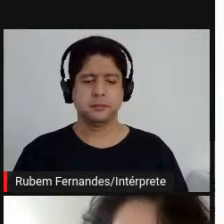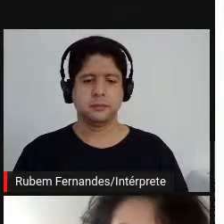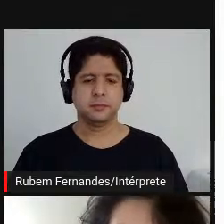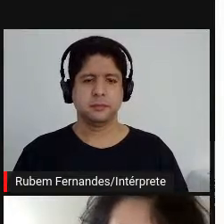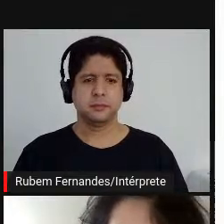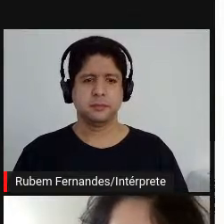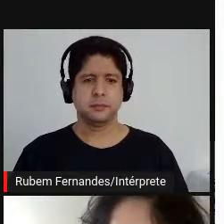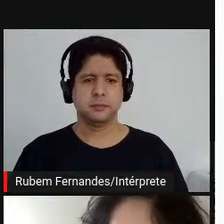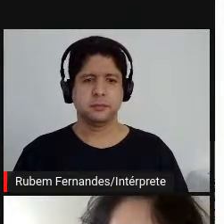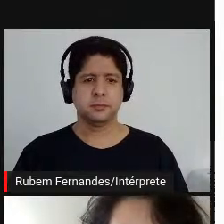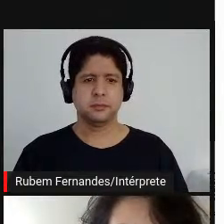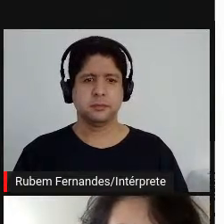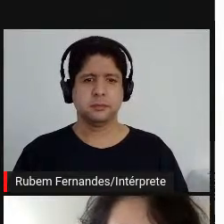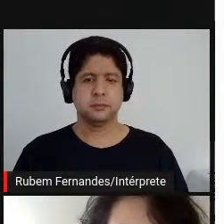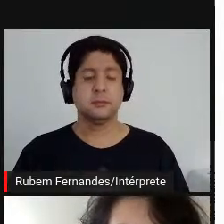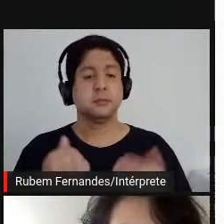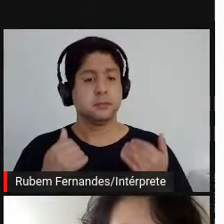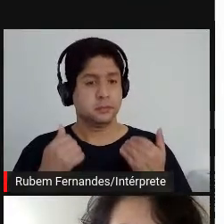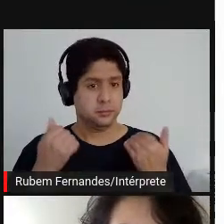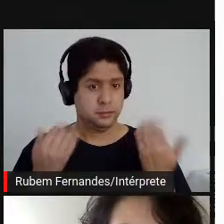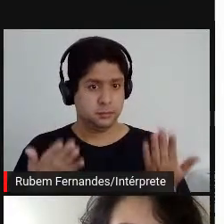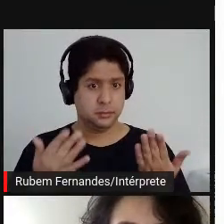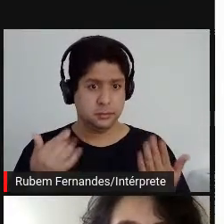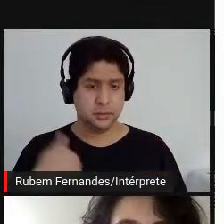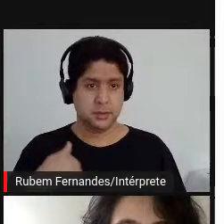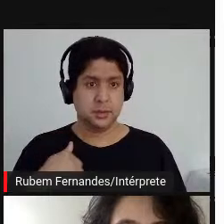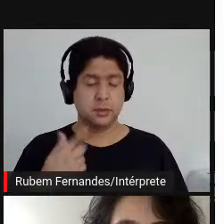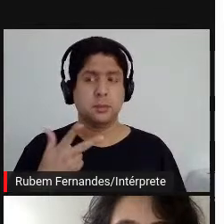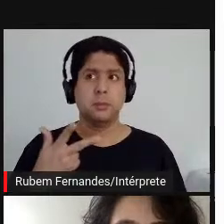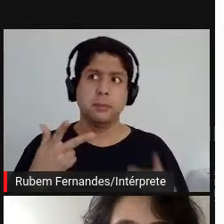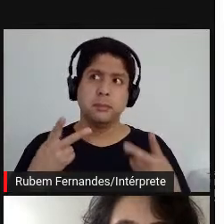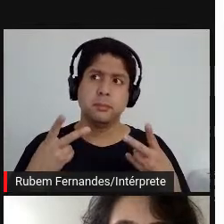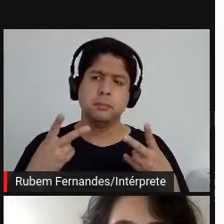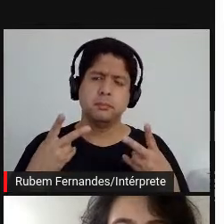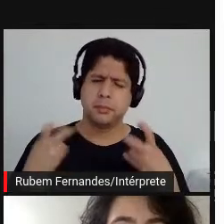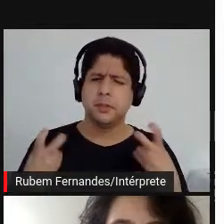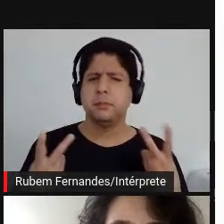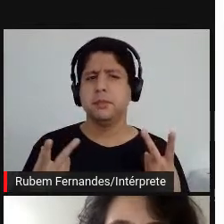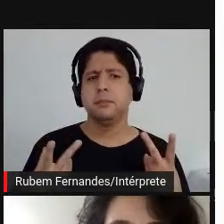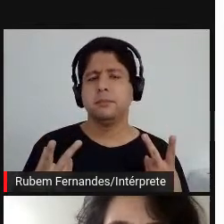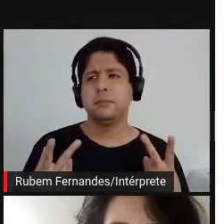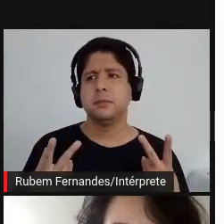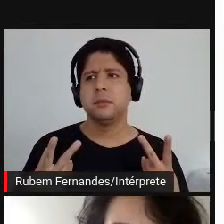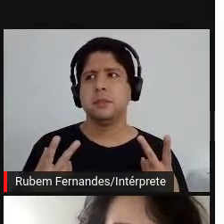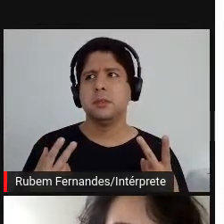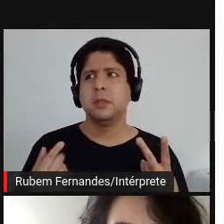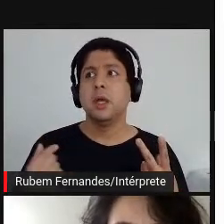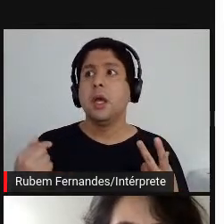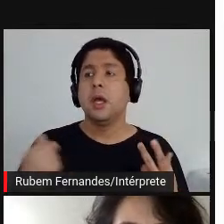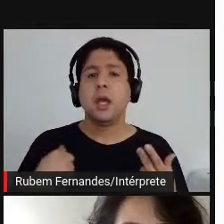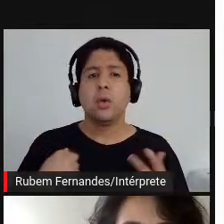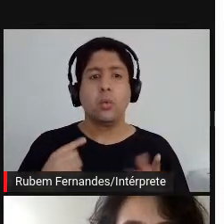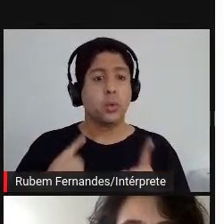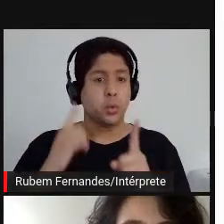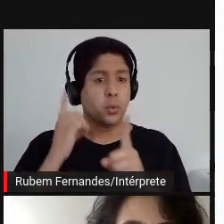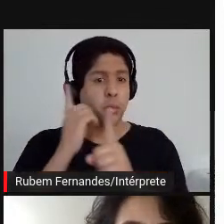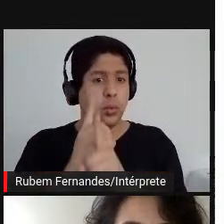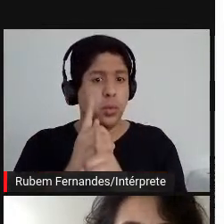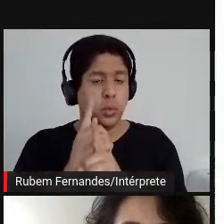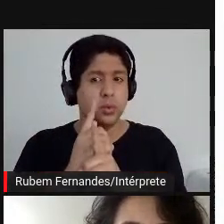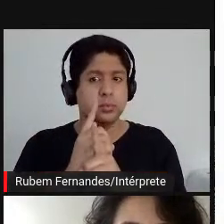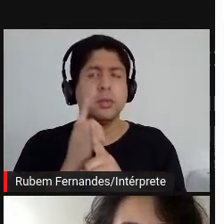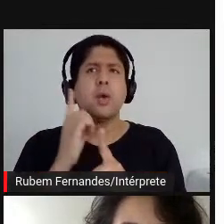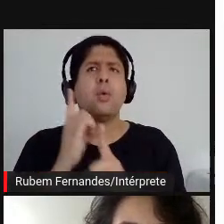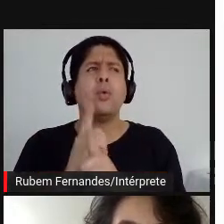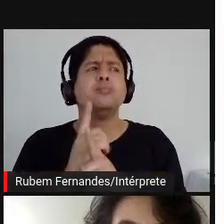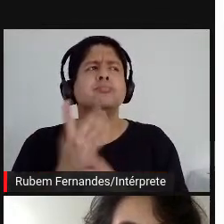Eu percebi, assim, como que esse estado do encontro, ele acontecia